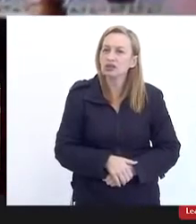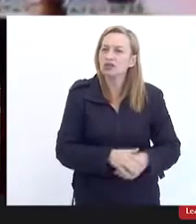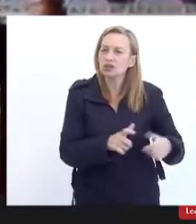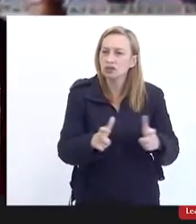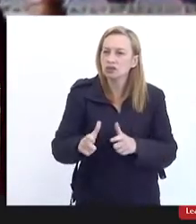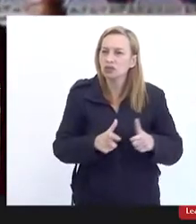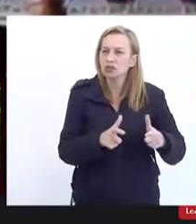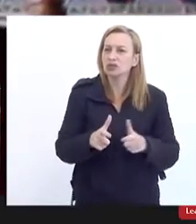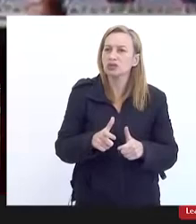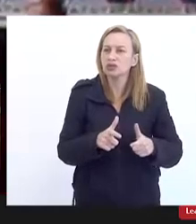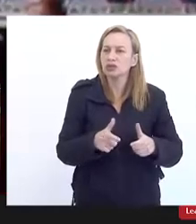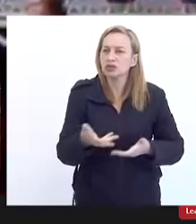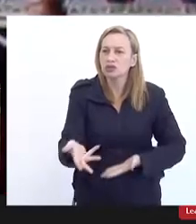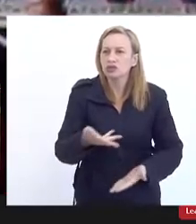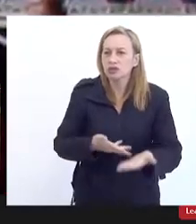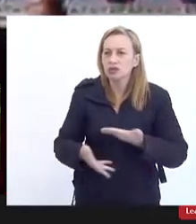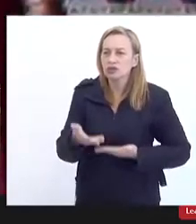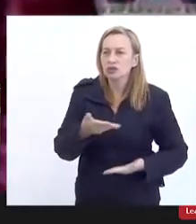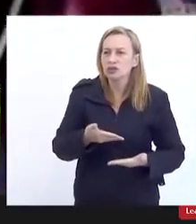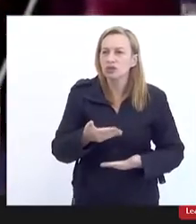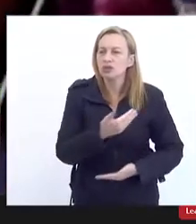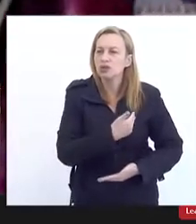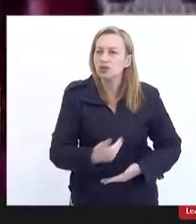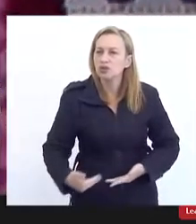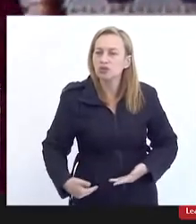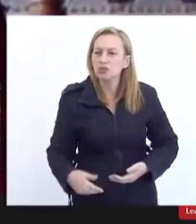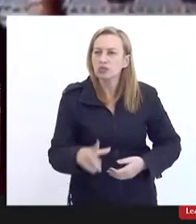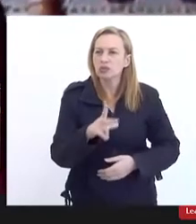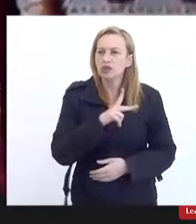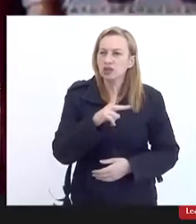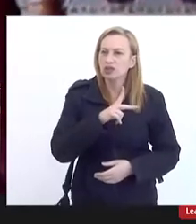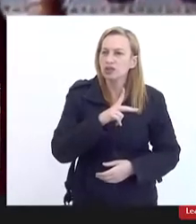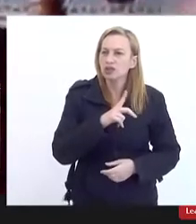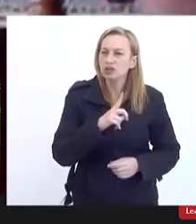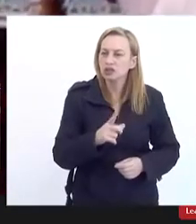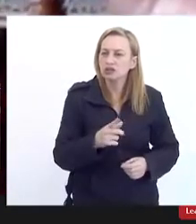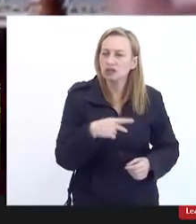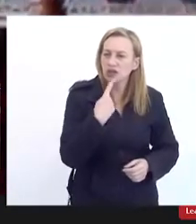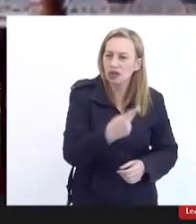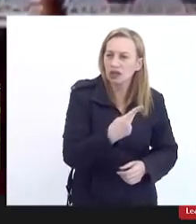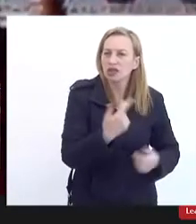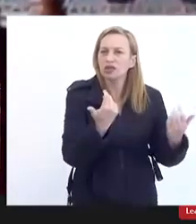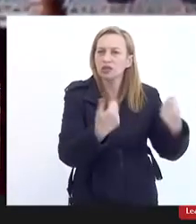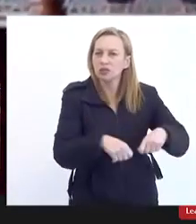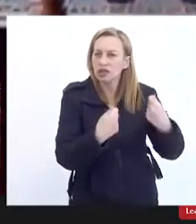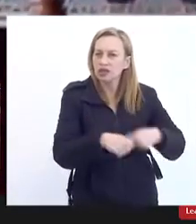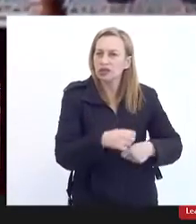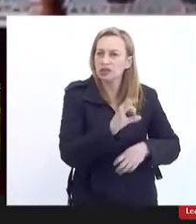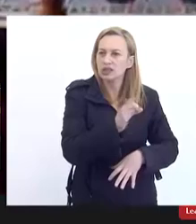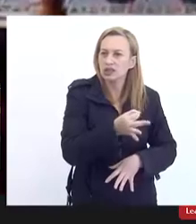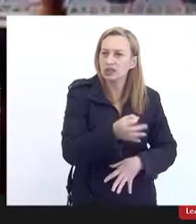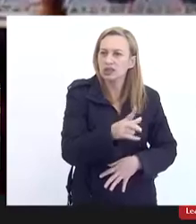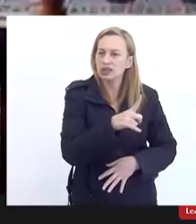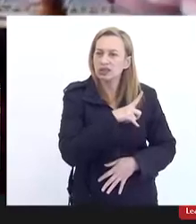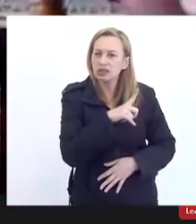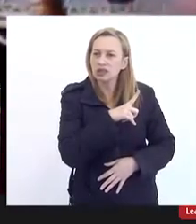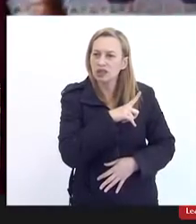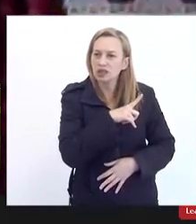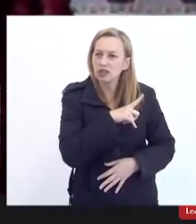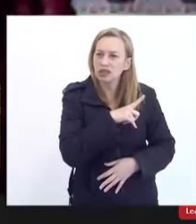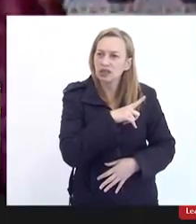onde a parceria público-privada está sendo evocada a gente precisa garantir a